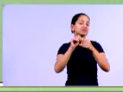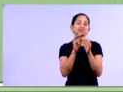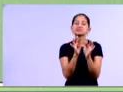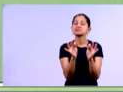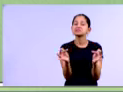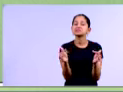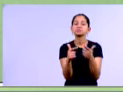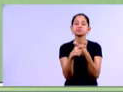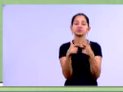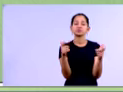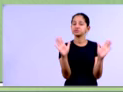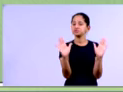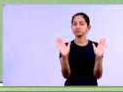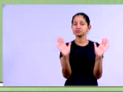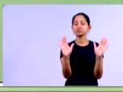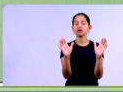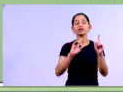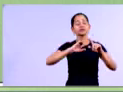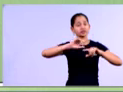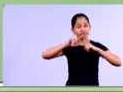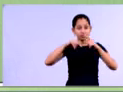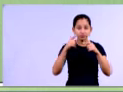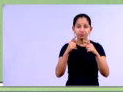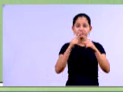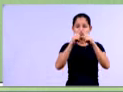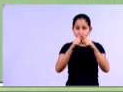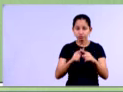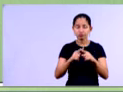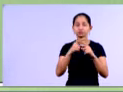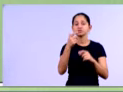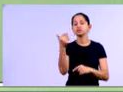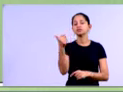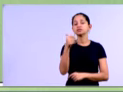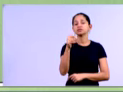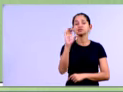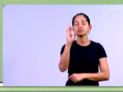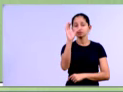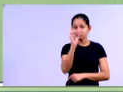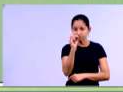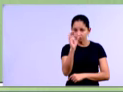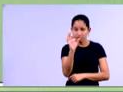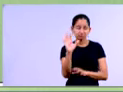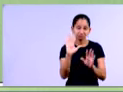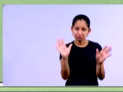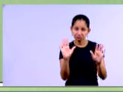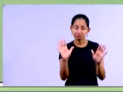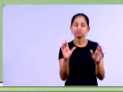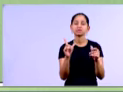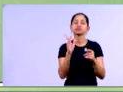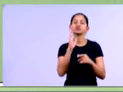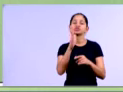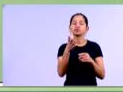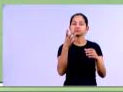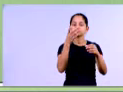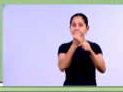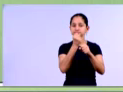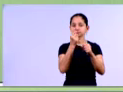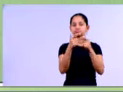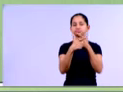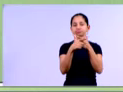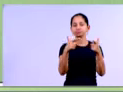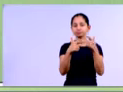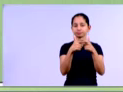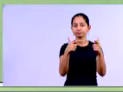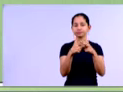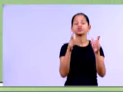líquida, ok? E multiplicar por 100. Aqui está o valor do nosso lucro bruto, 1.196.000, dividido pelo total da receita líquida e